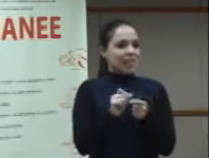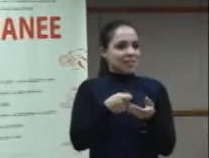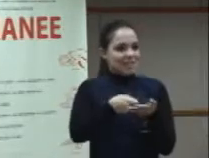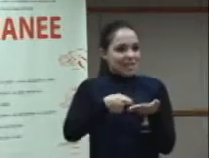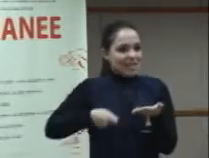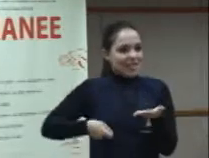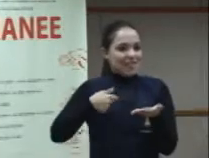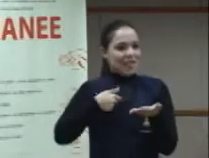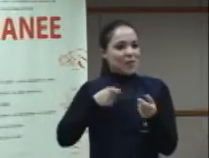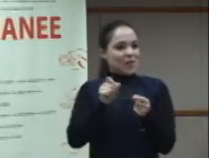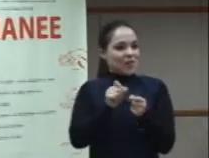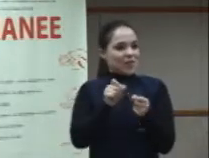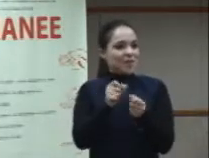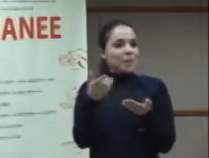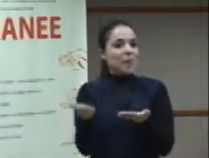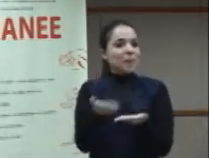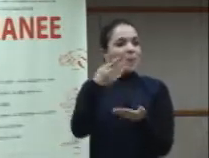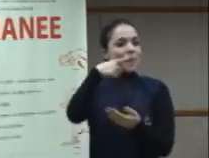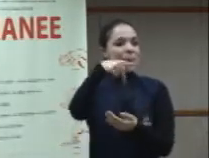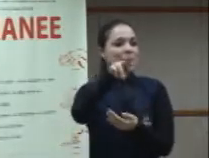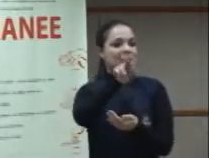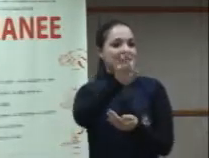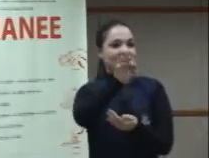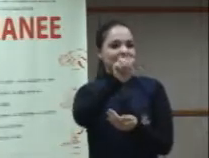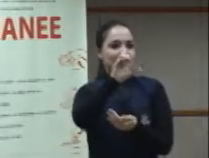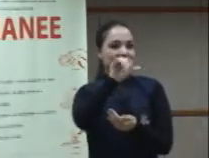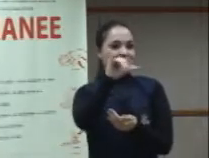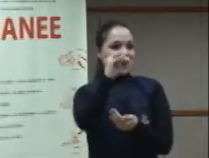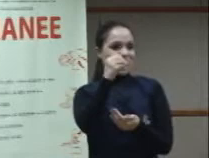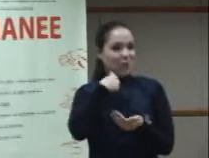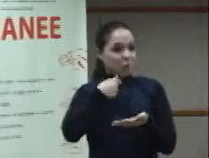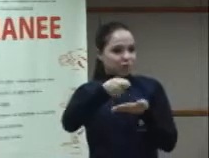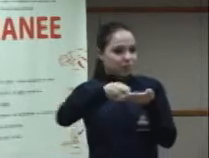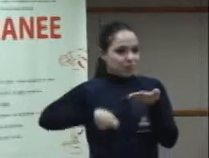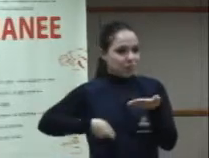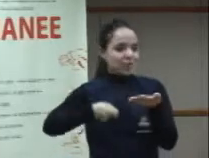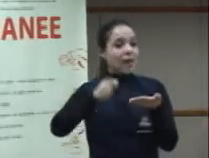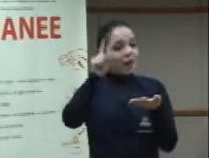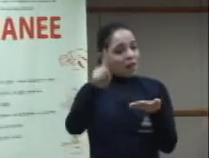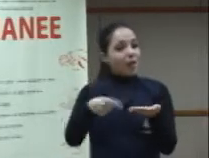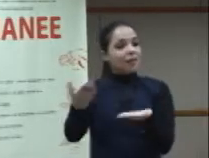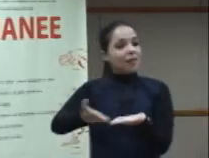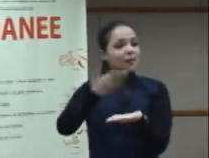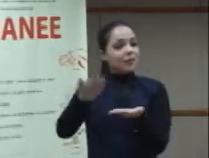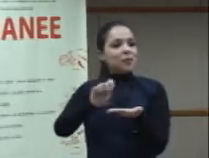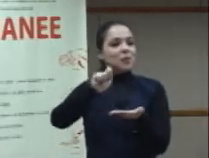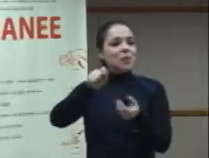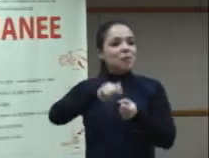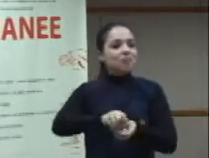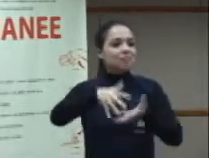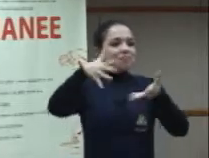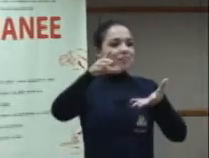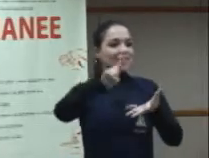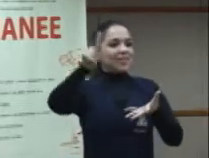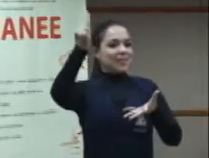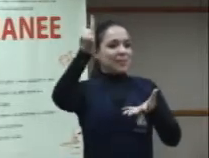o prefácio me convidaram para fazer o prefácio e era um livro cristão sobre a criação do mundo todo feito em língua